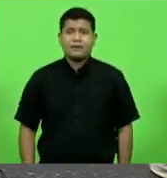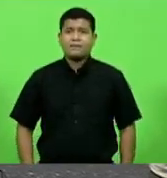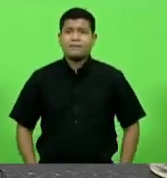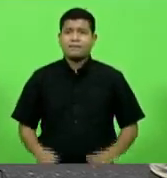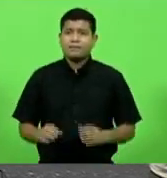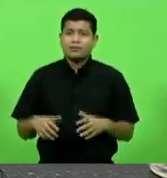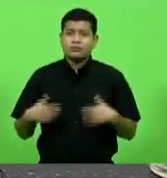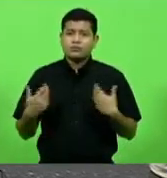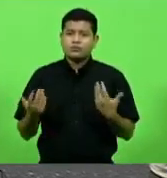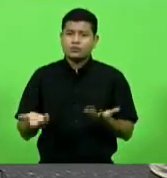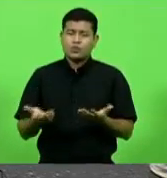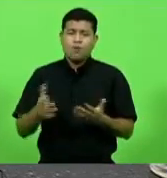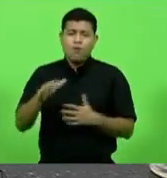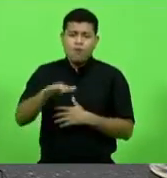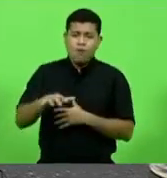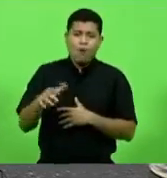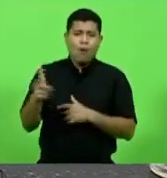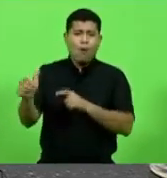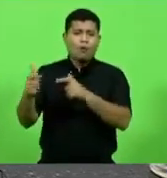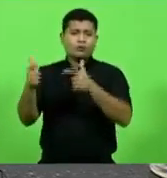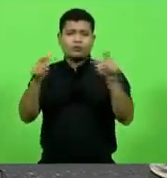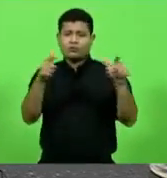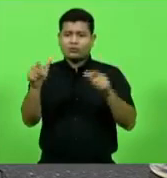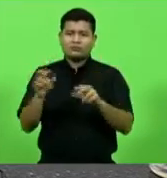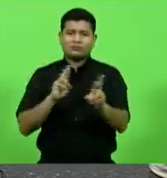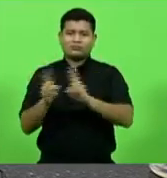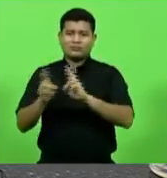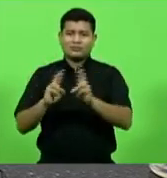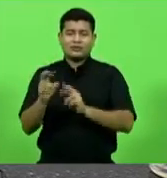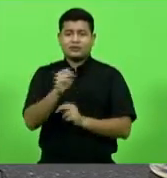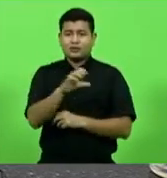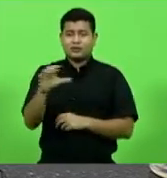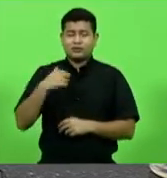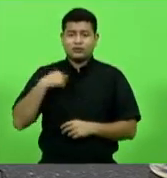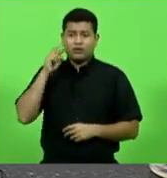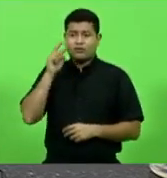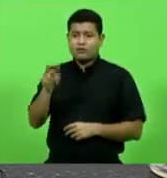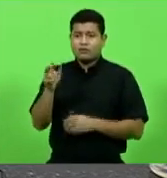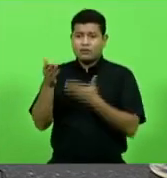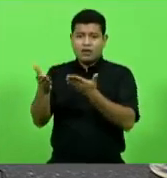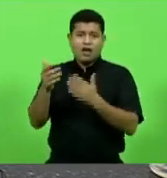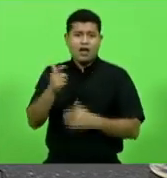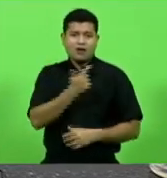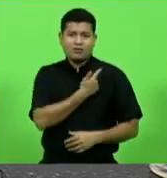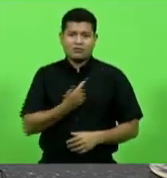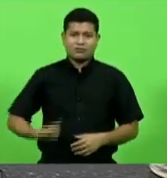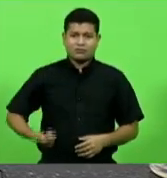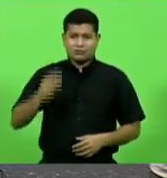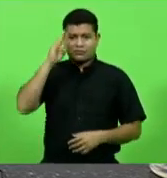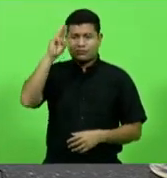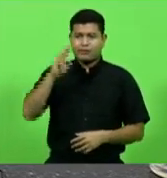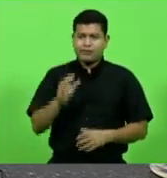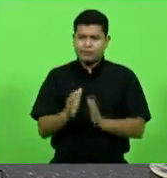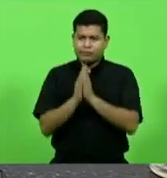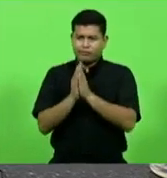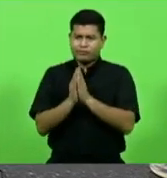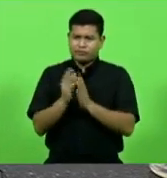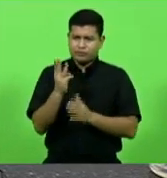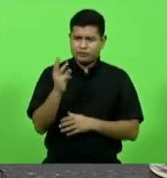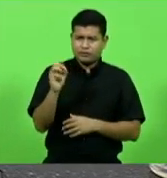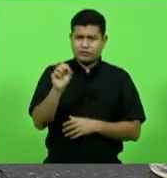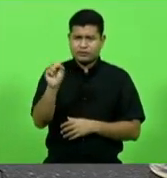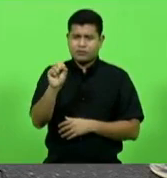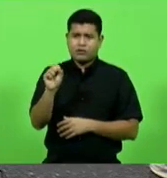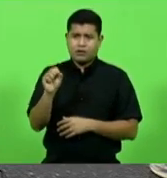Catarina nós vimos inclusive o governador peço mais 30 segundos a partir da